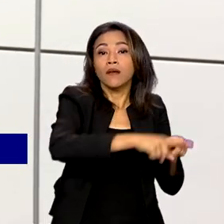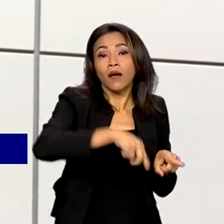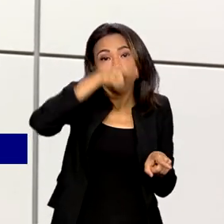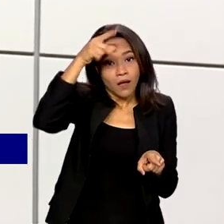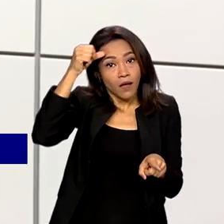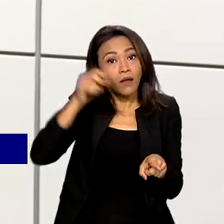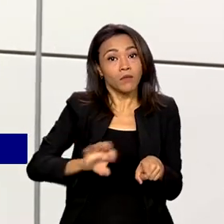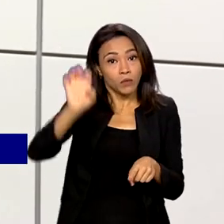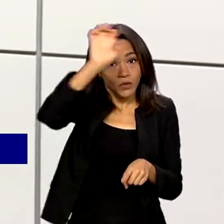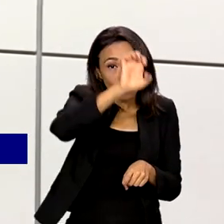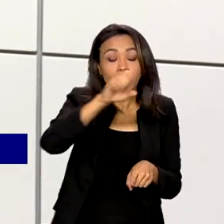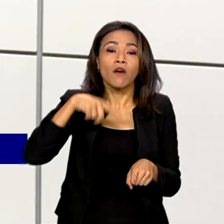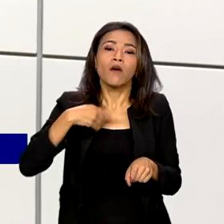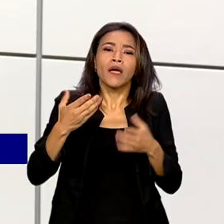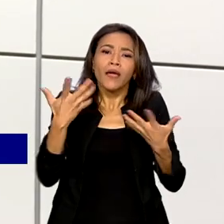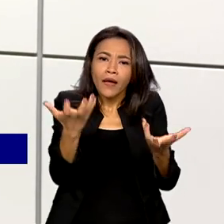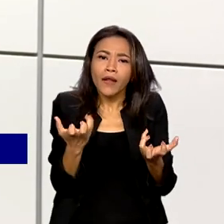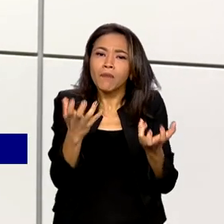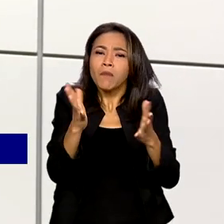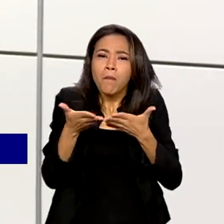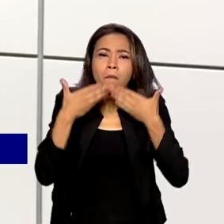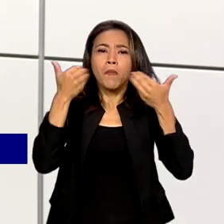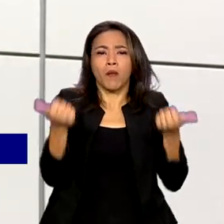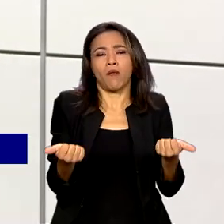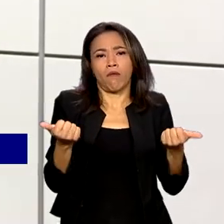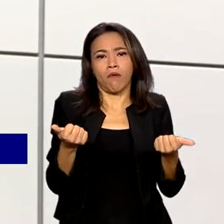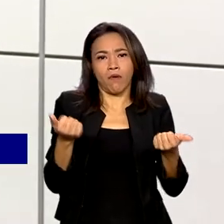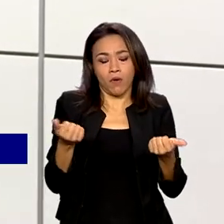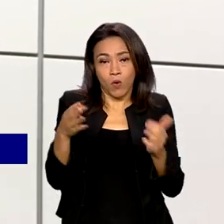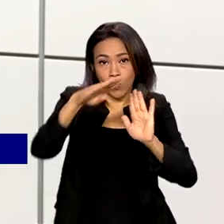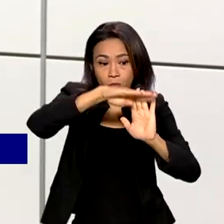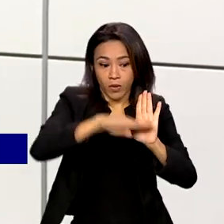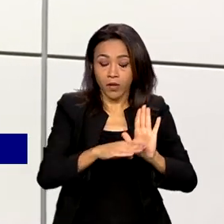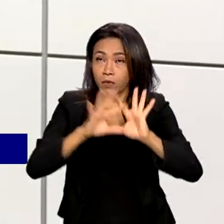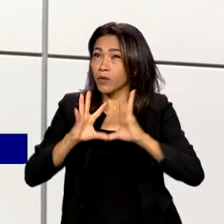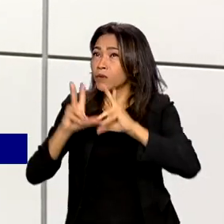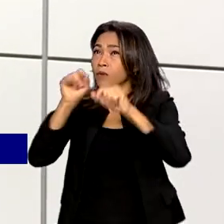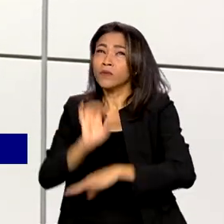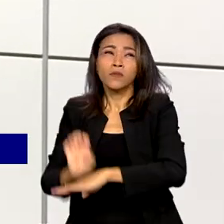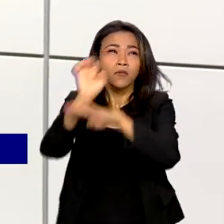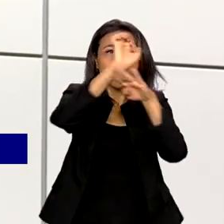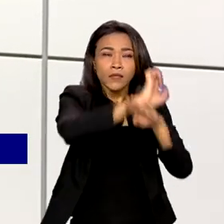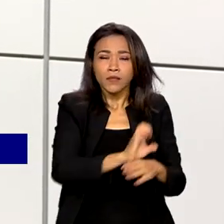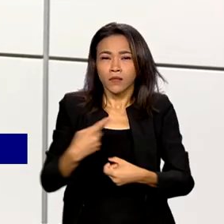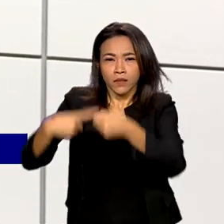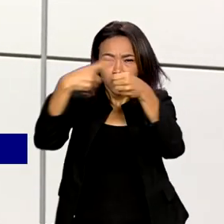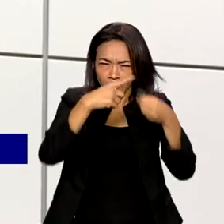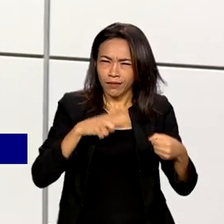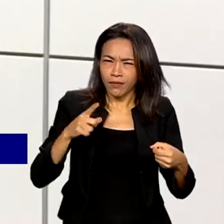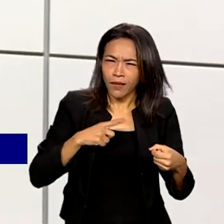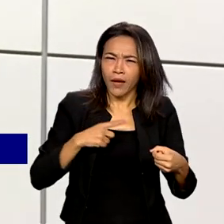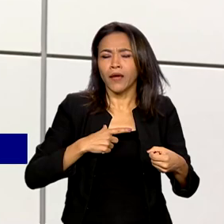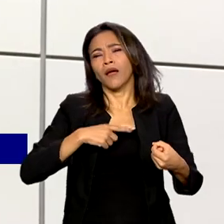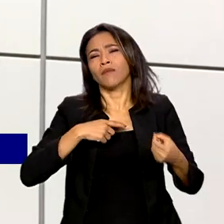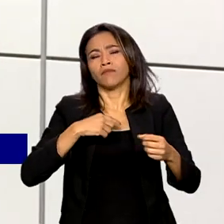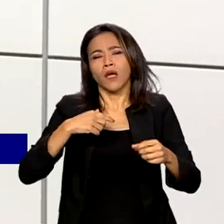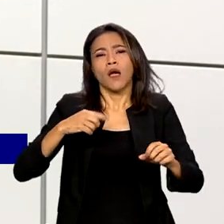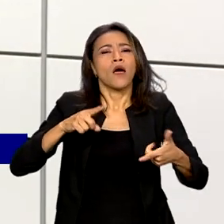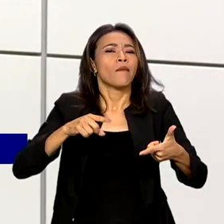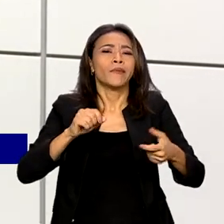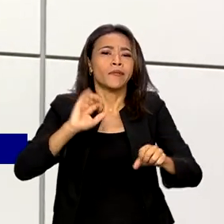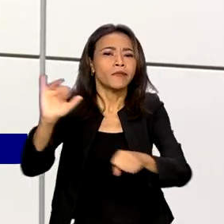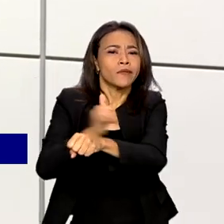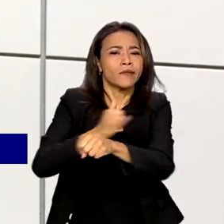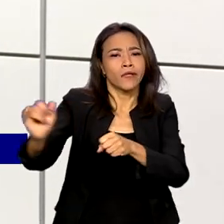mais melhorar o programa, fazer com que todos os estados e municípios tenham ações que complementem o programa